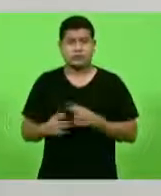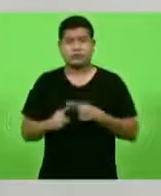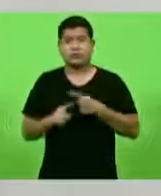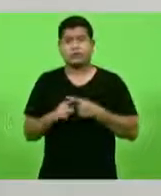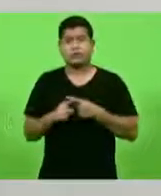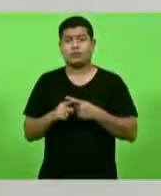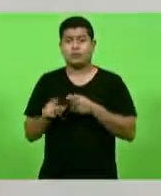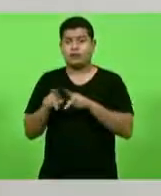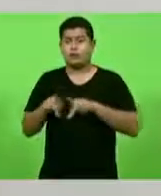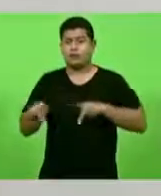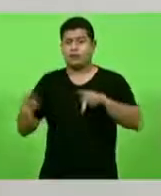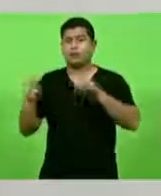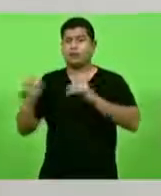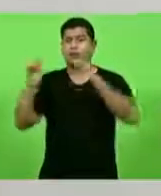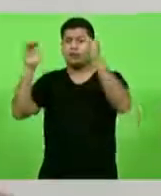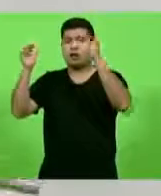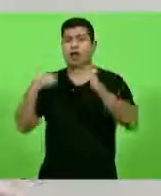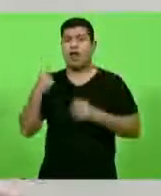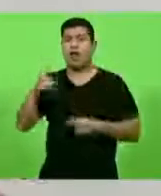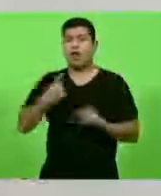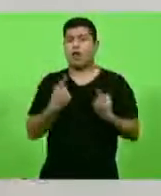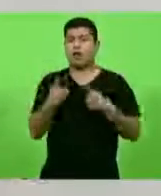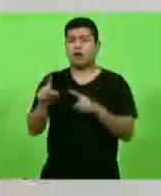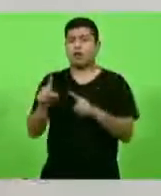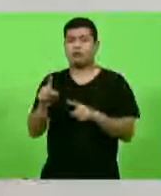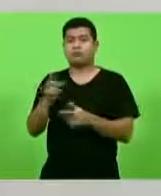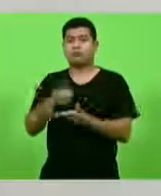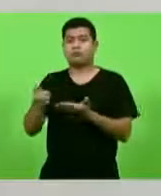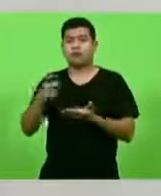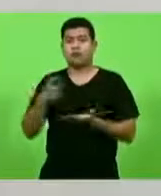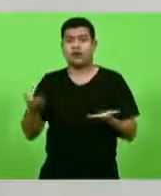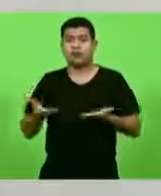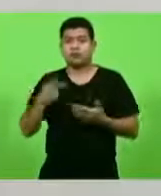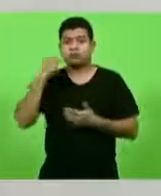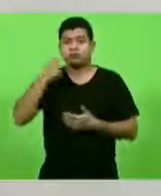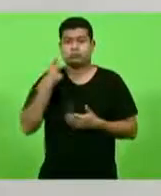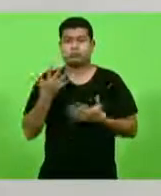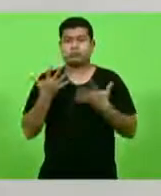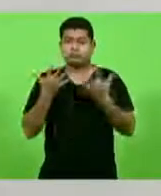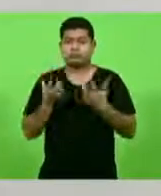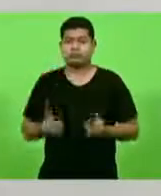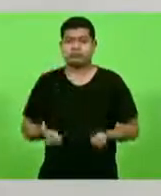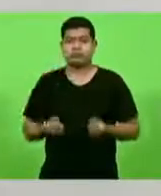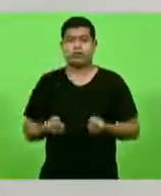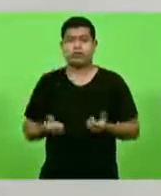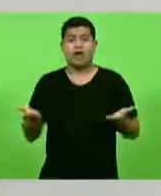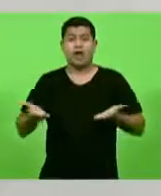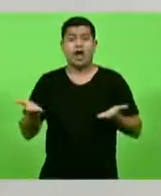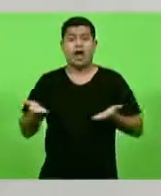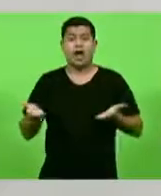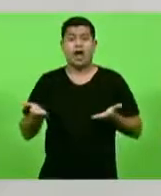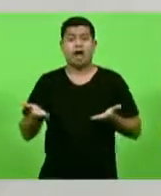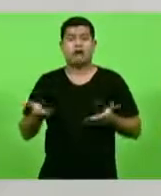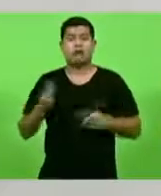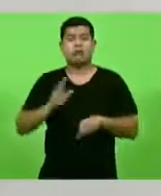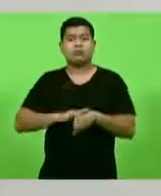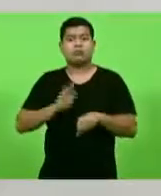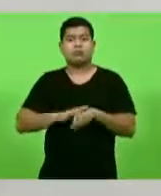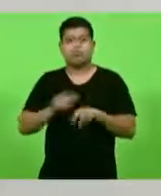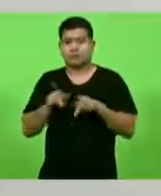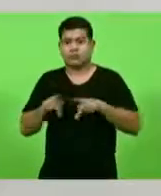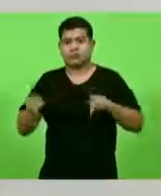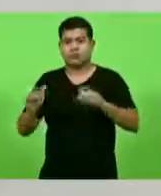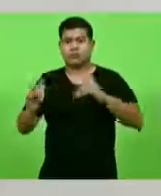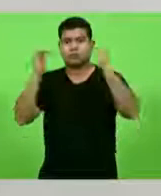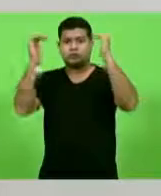eram contra o impeachment, enquanto os políticos eram a favor. e agora? Que é os desembargadores que são